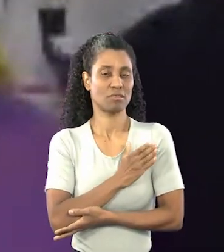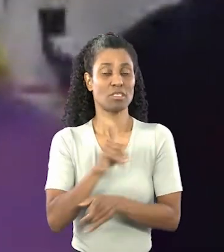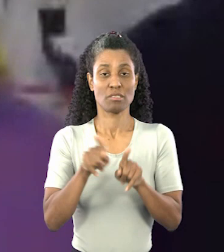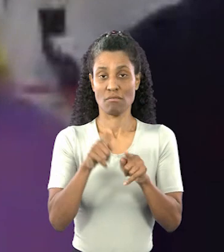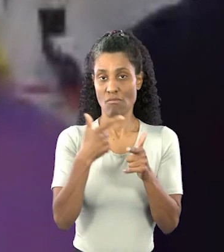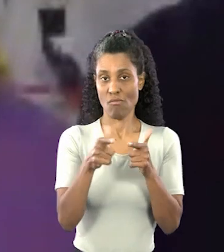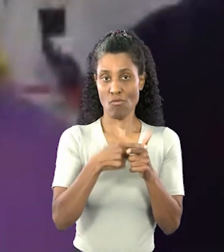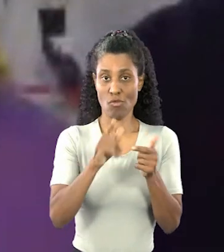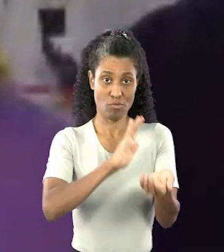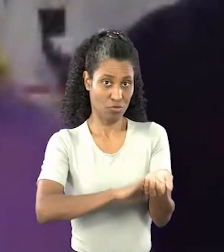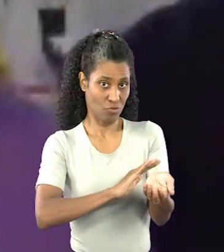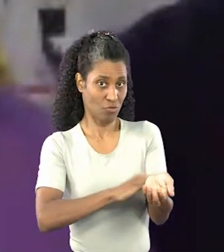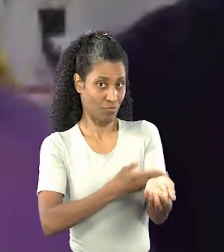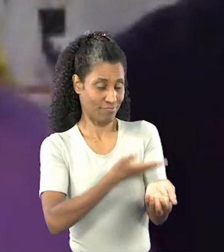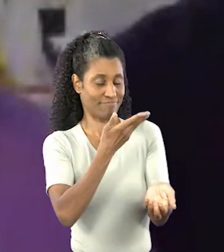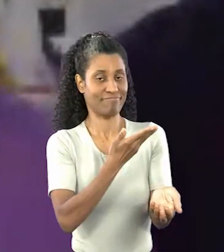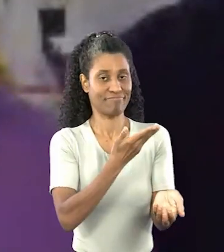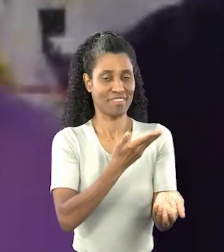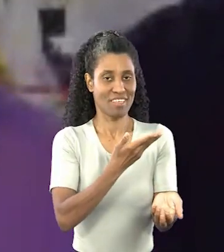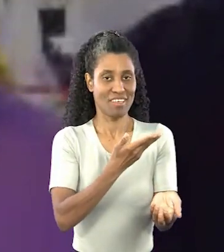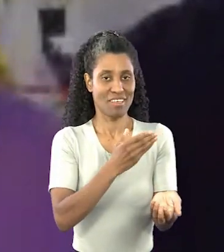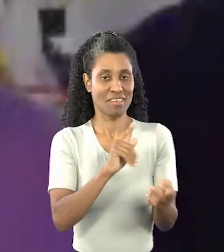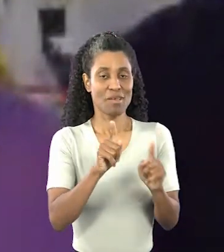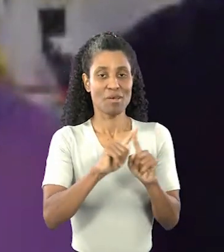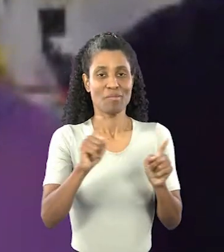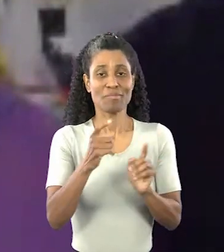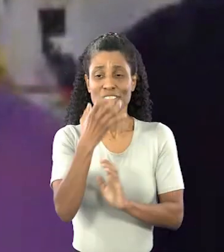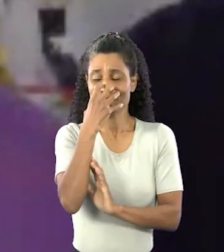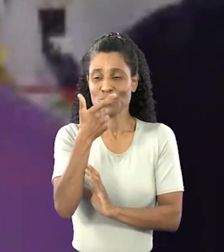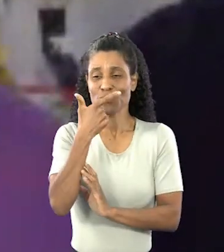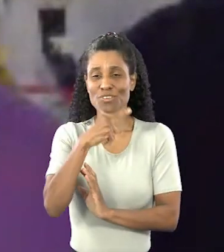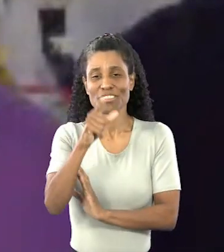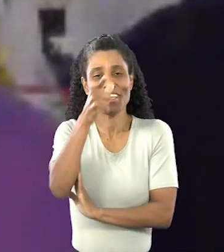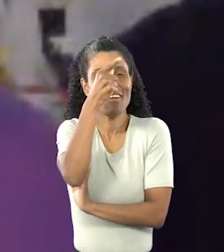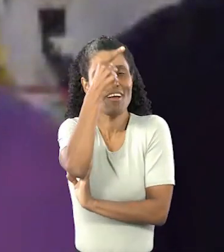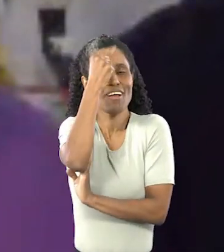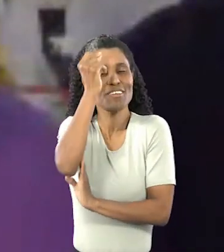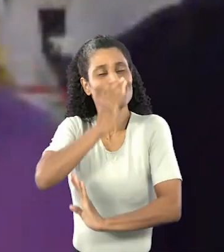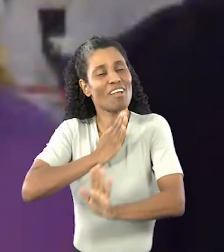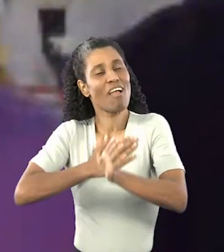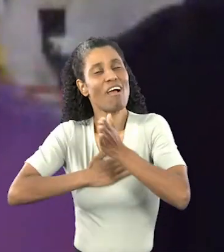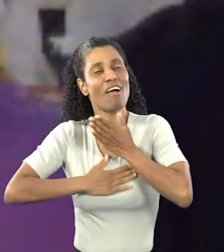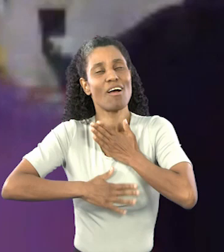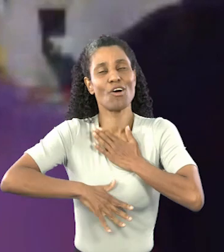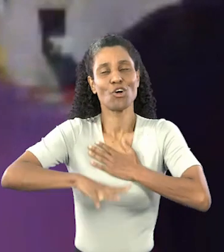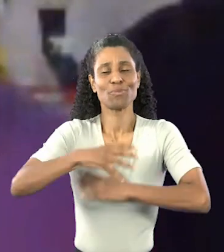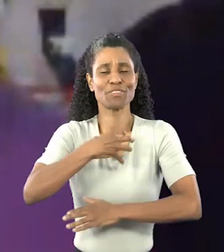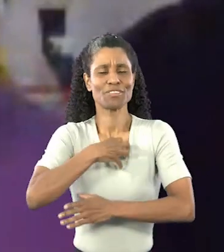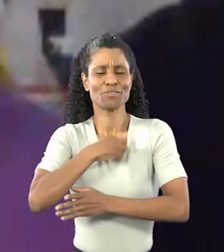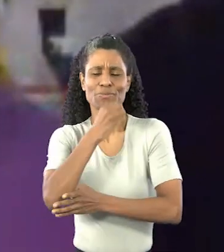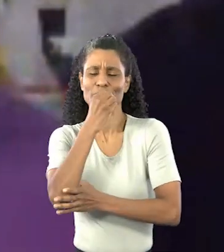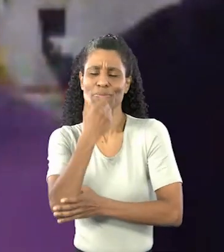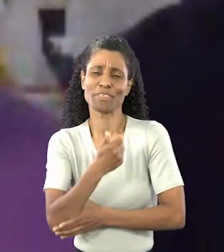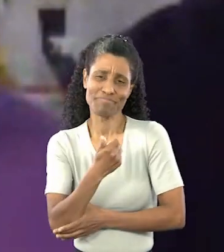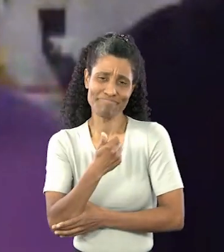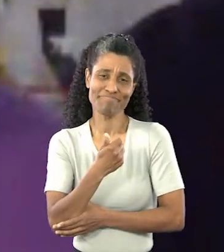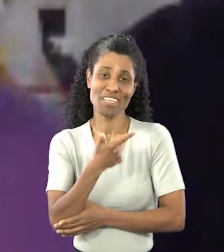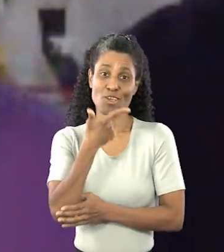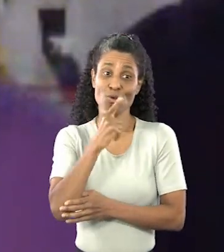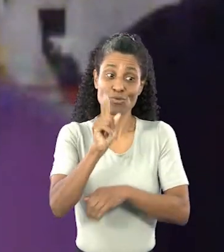cardíacos, problema de pressão, para mim, elas me acalmam muito, me fazem muito bem.